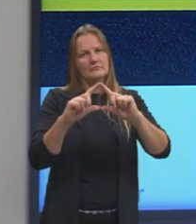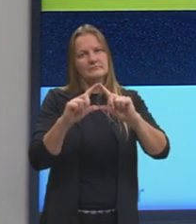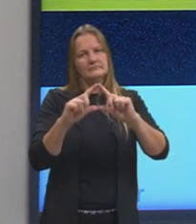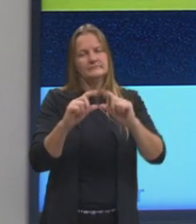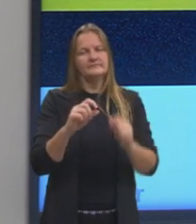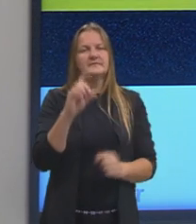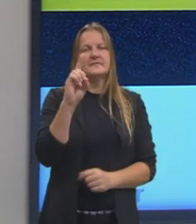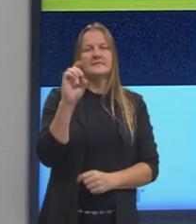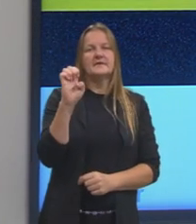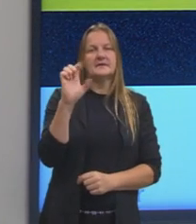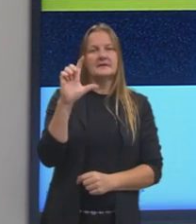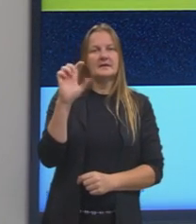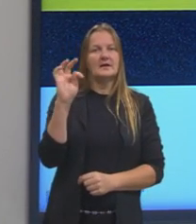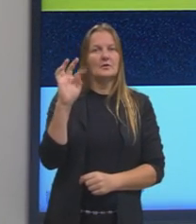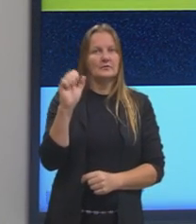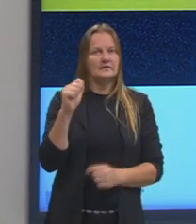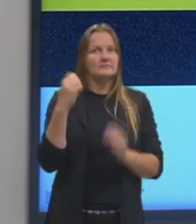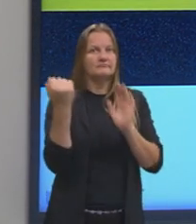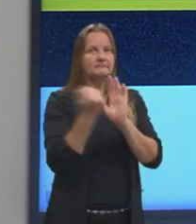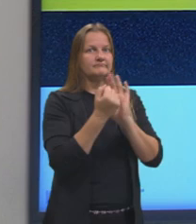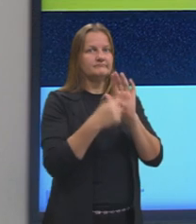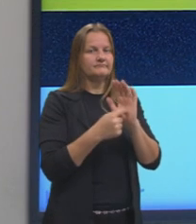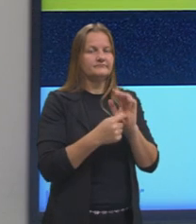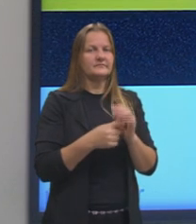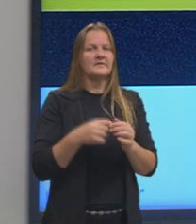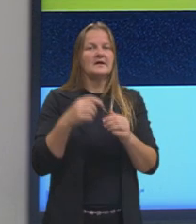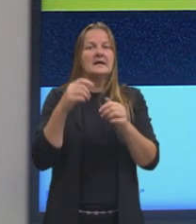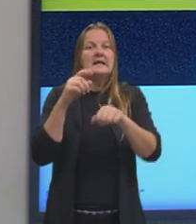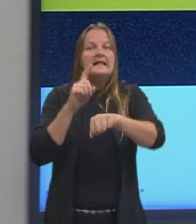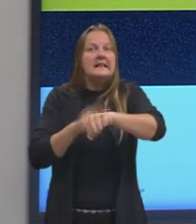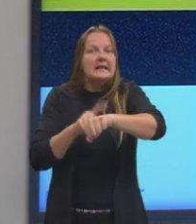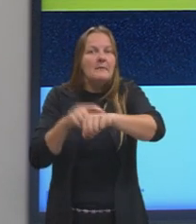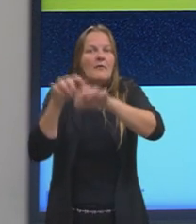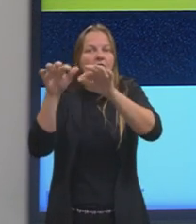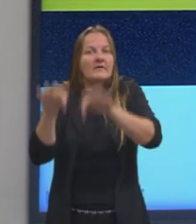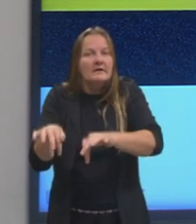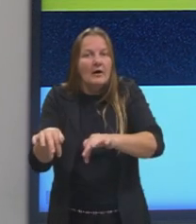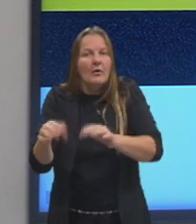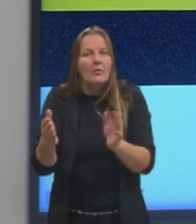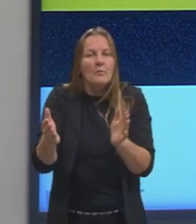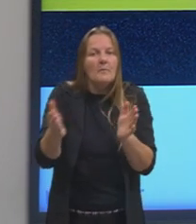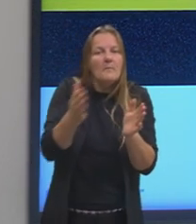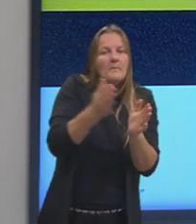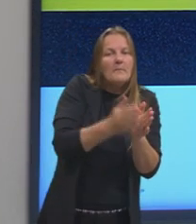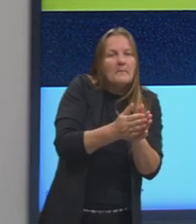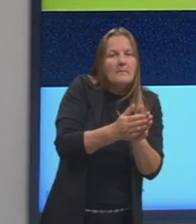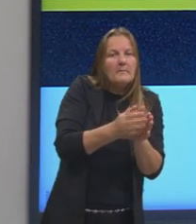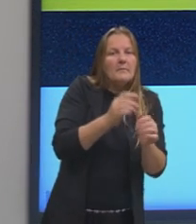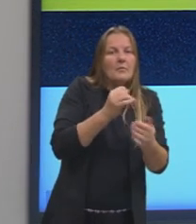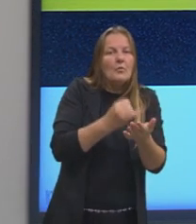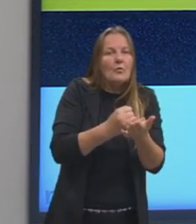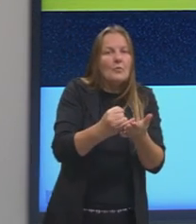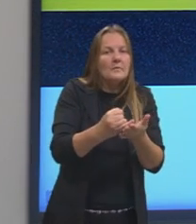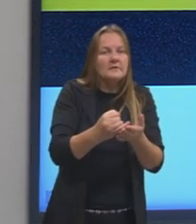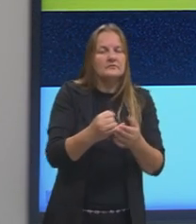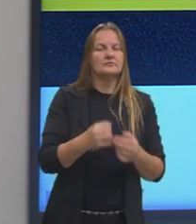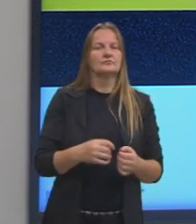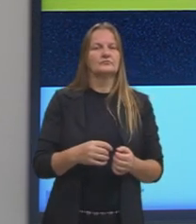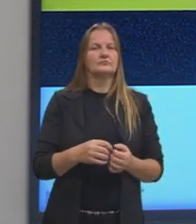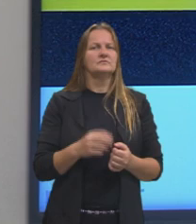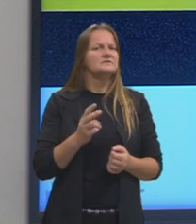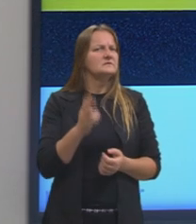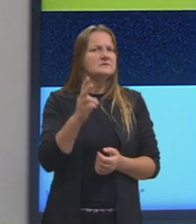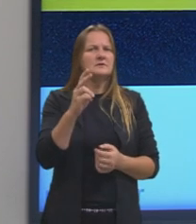De novo, tempo final menos tempo inicial. Sempre variação, tá? Vai aparecer o final e o inicial.